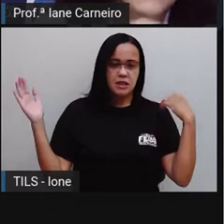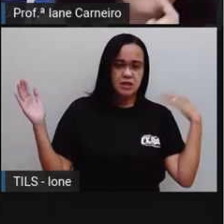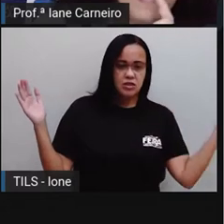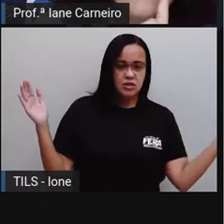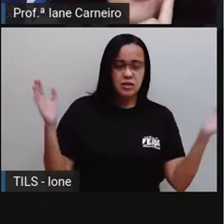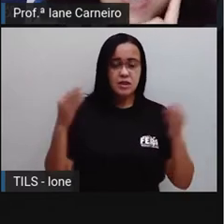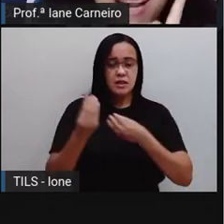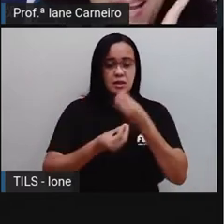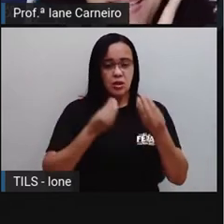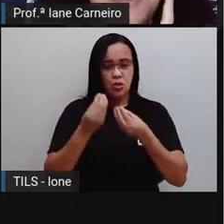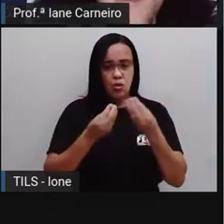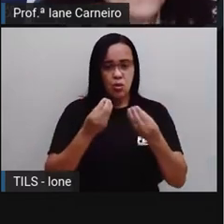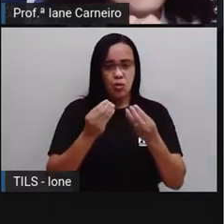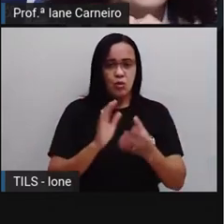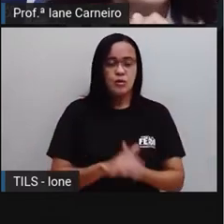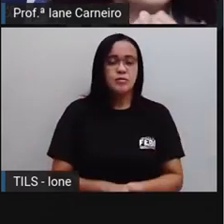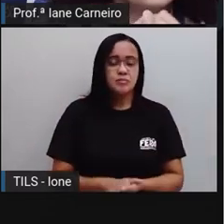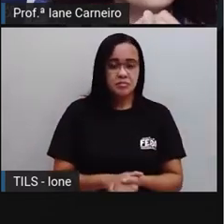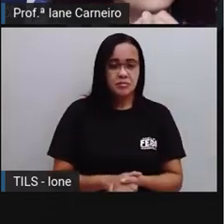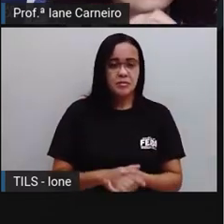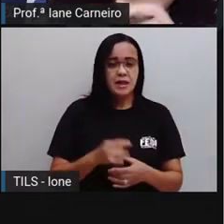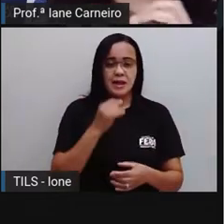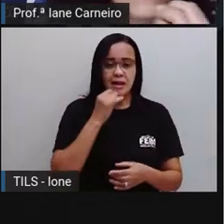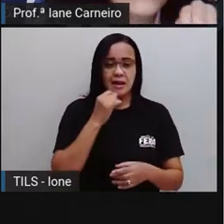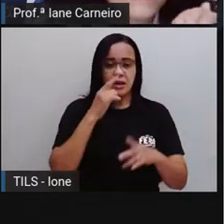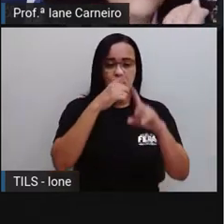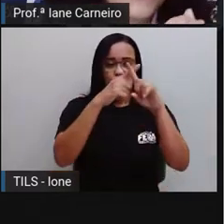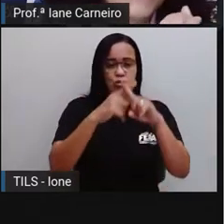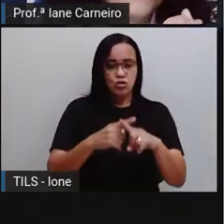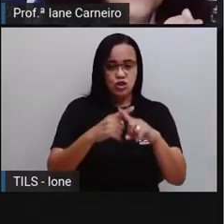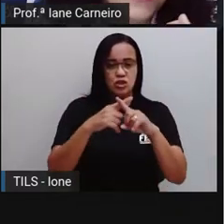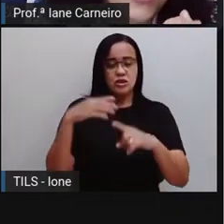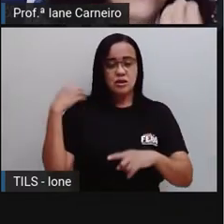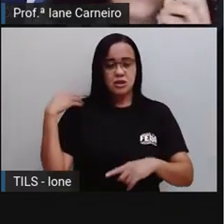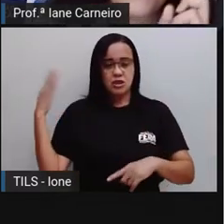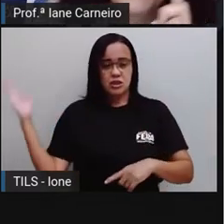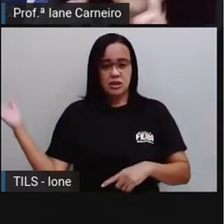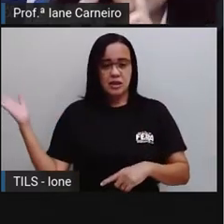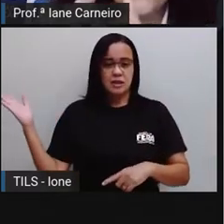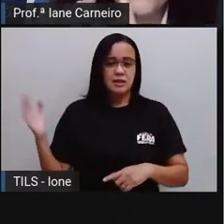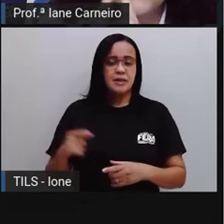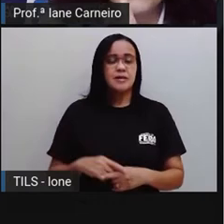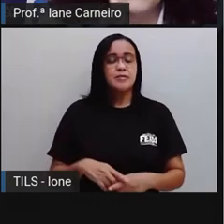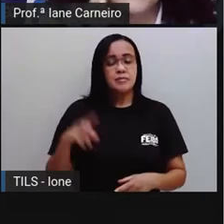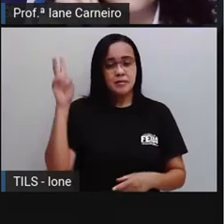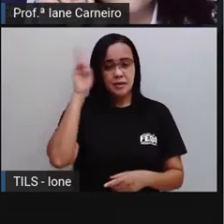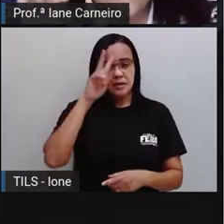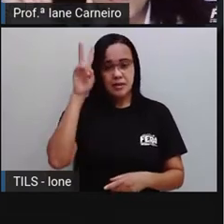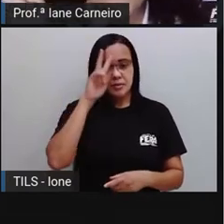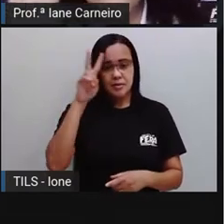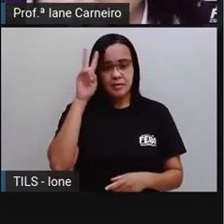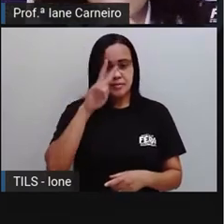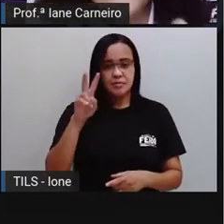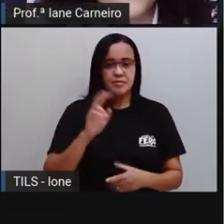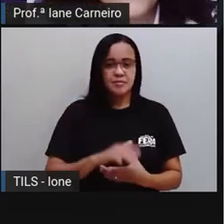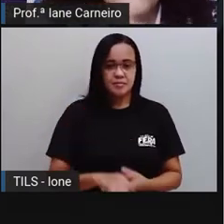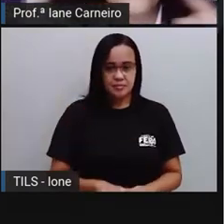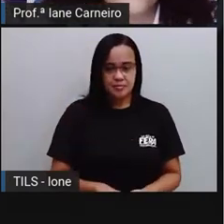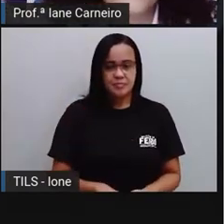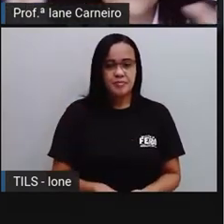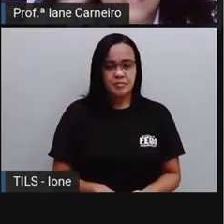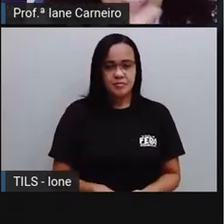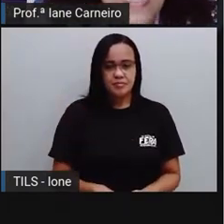desenho à direita do menino. Então o que tá à direita do menino? Lembrando agora, ó, que ele está do lado